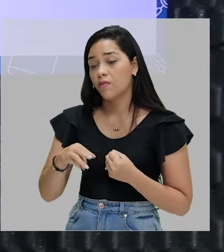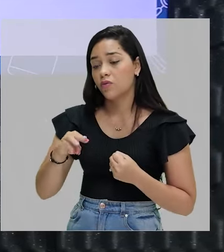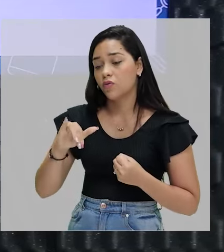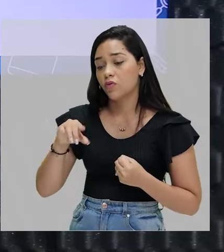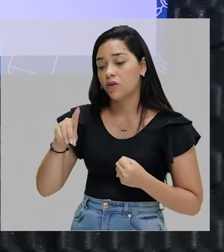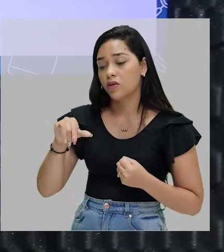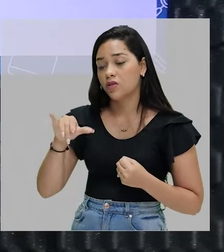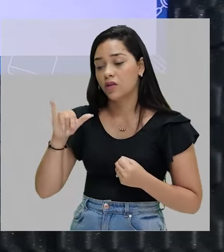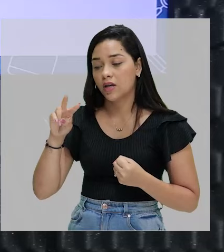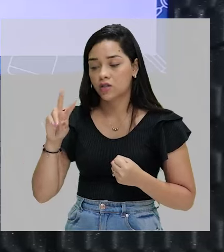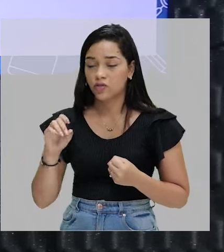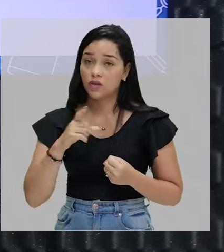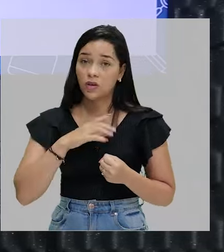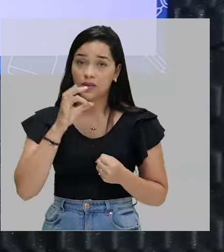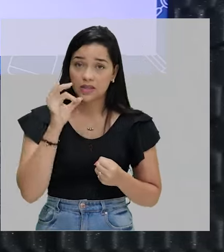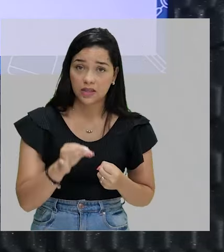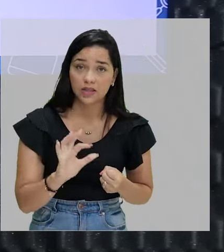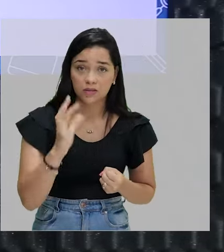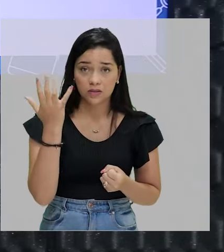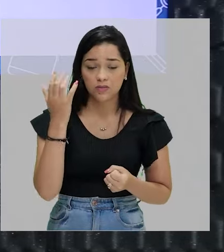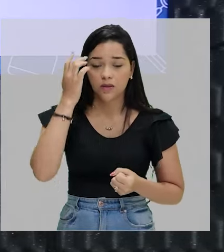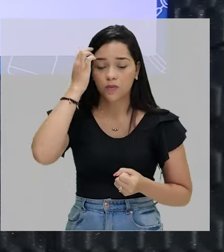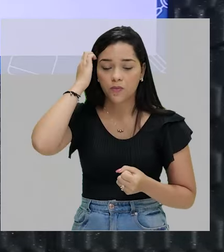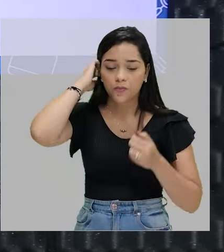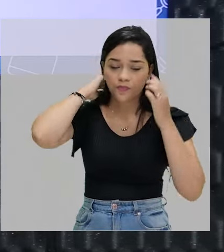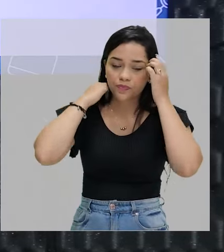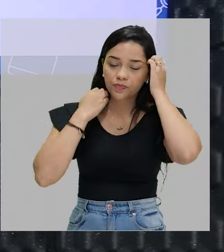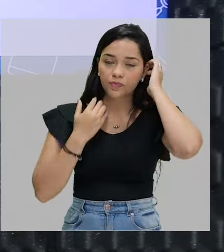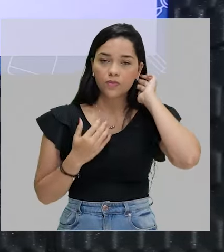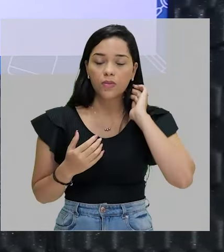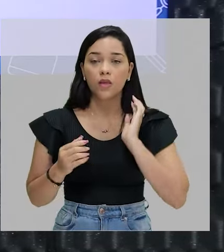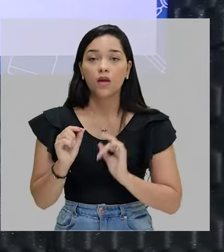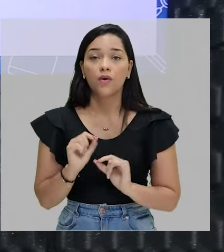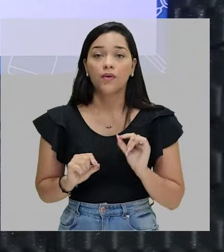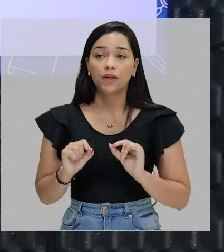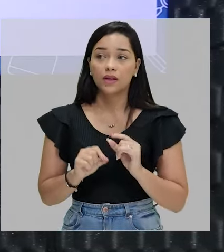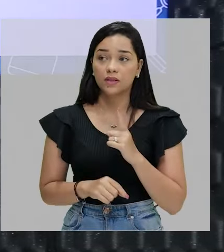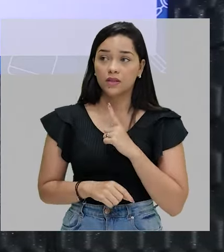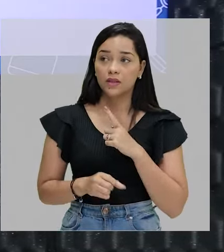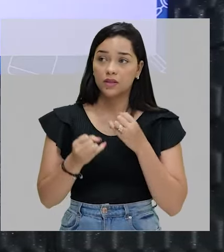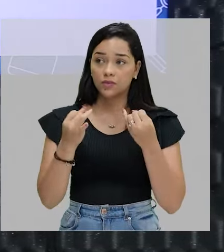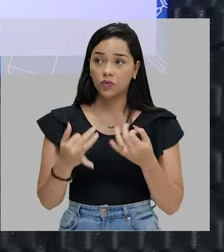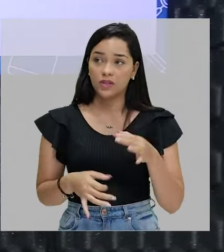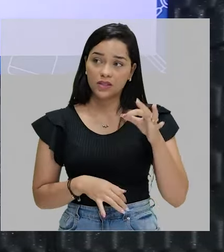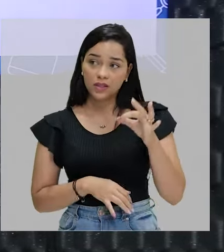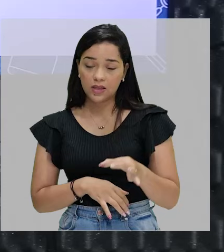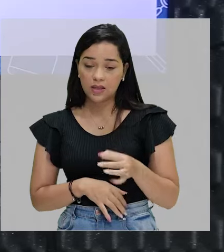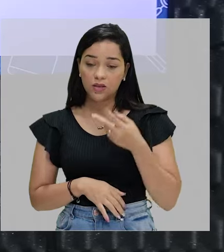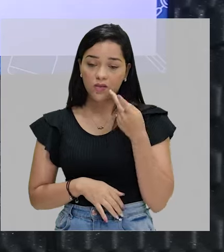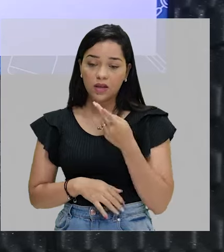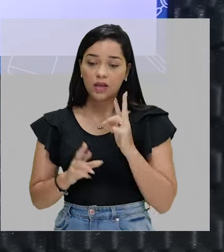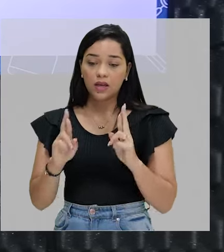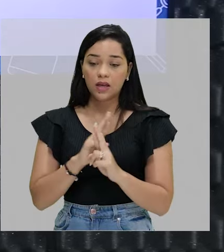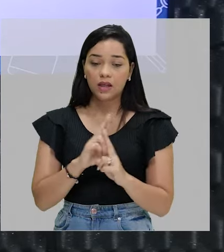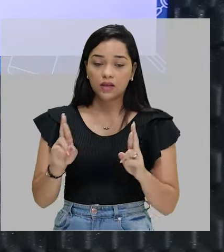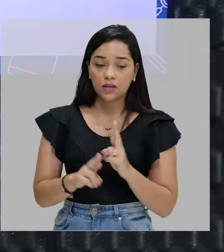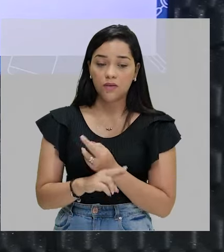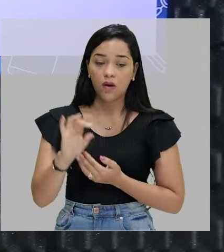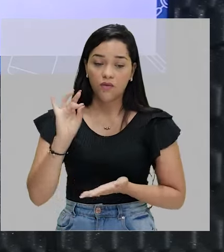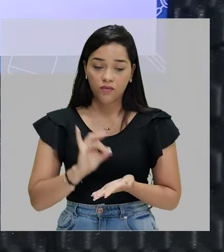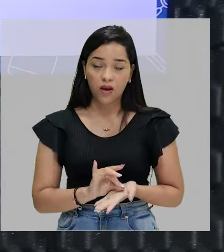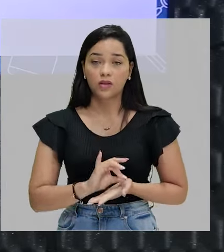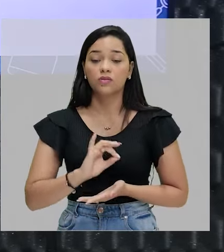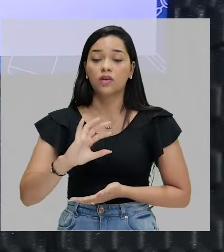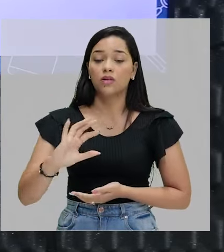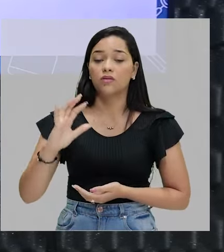indicativo, onde há uma certeza desse acontecimento. O modo indicativo exprime a certeza do falante com relação ao fato que